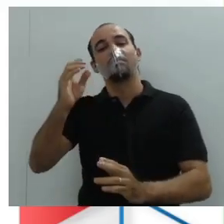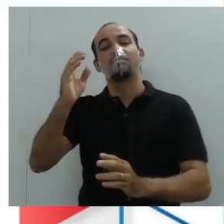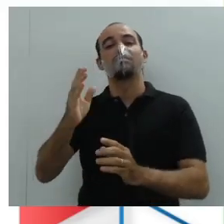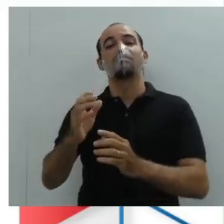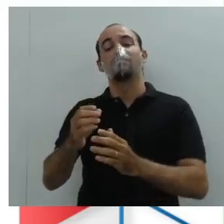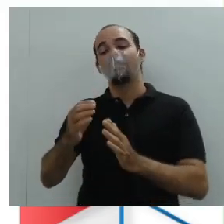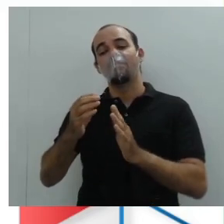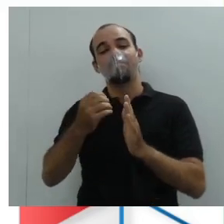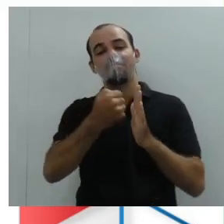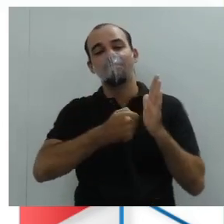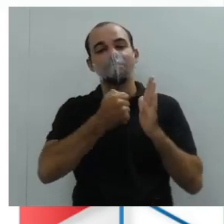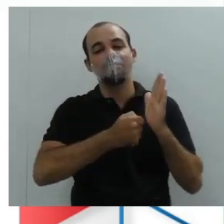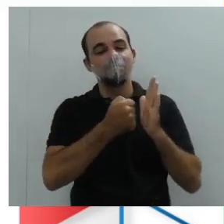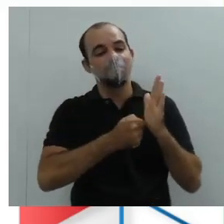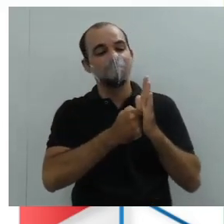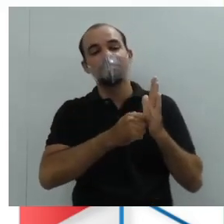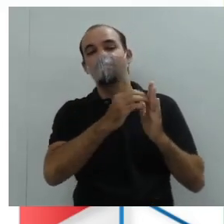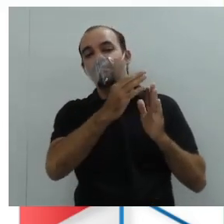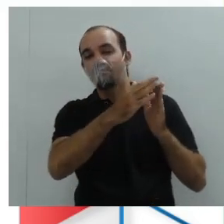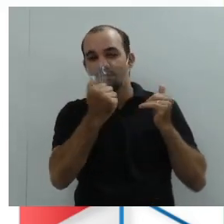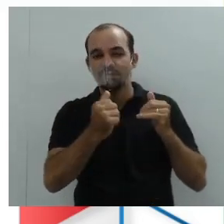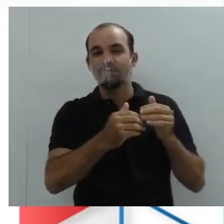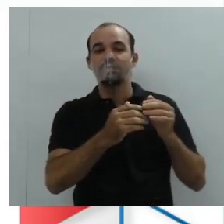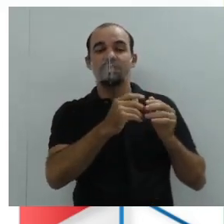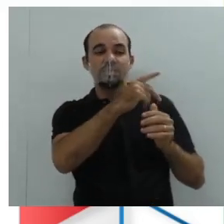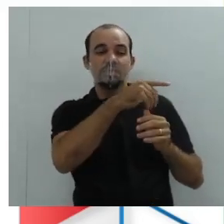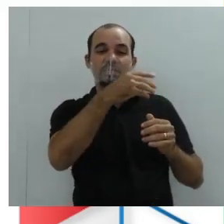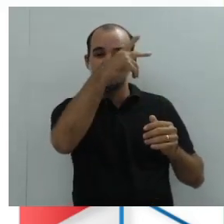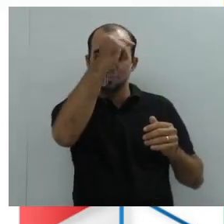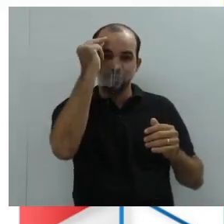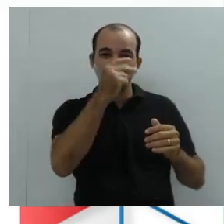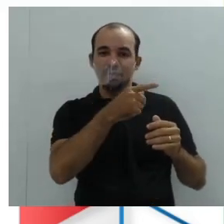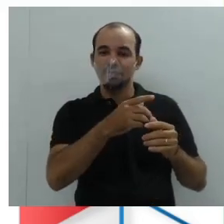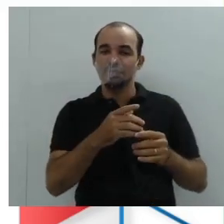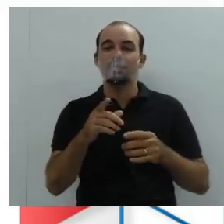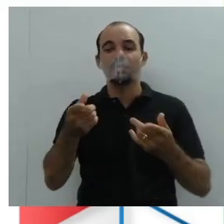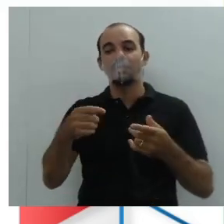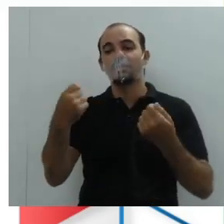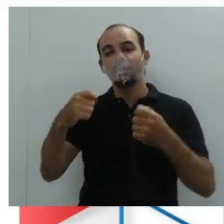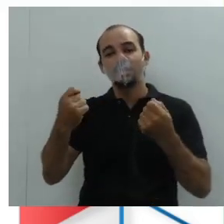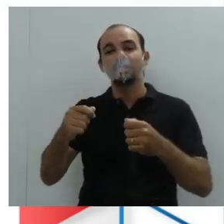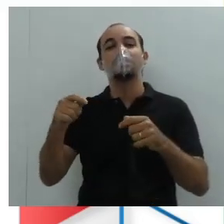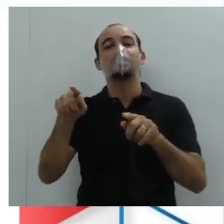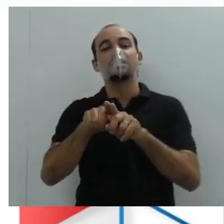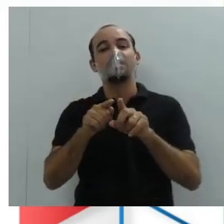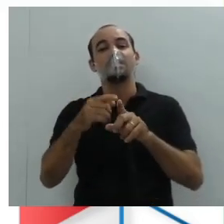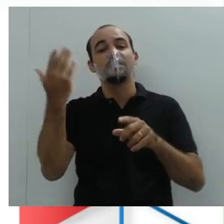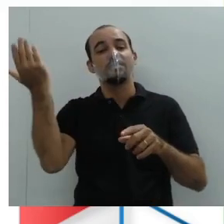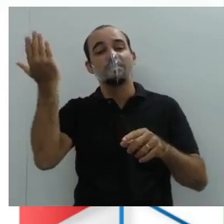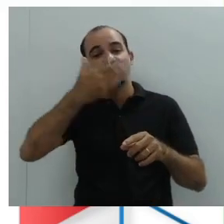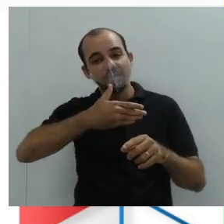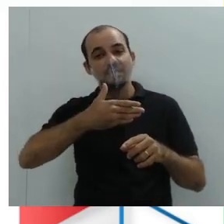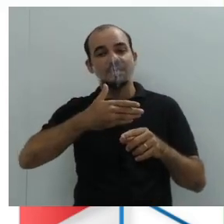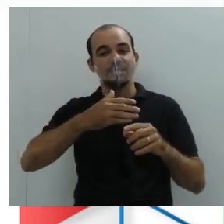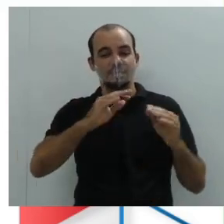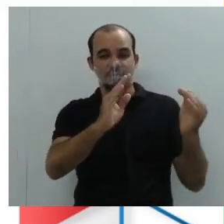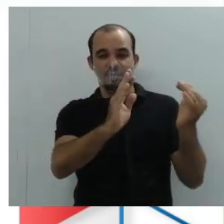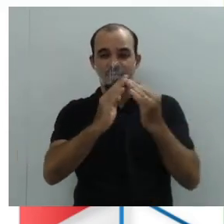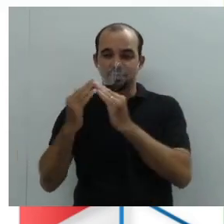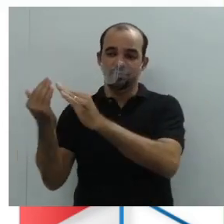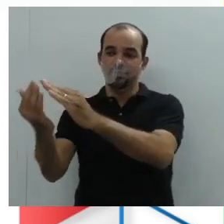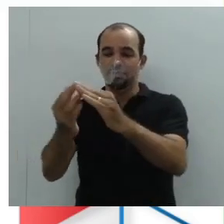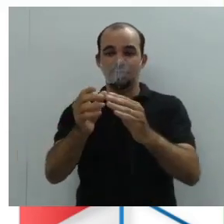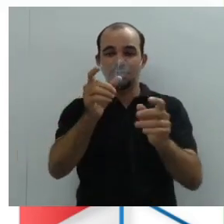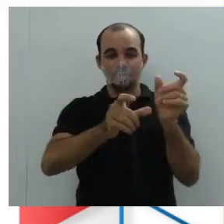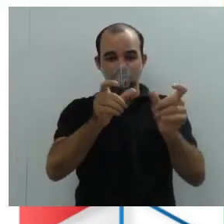gente. A gente tem que provar por A mais B que as pessoas necessitam daquela solicitação, daquela reivindicação